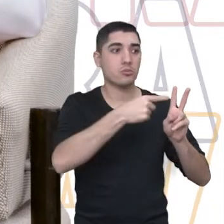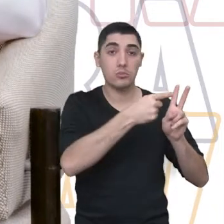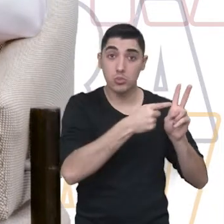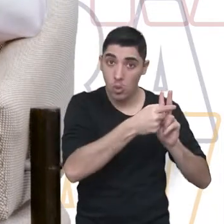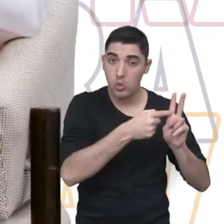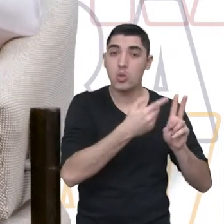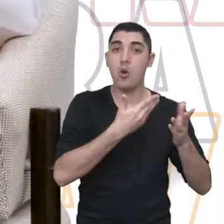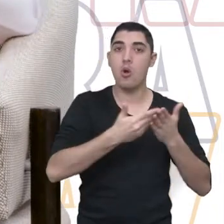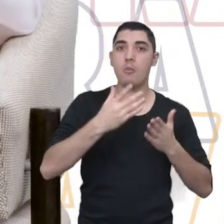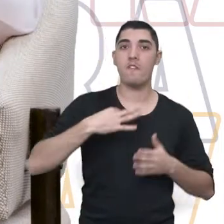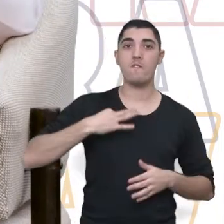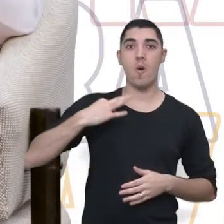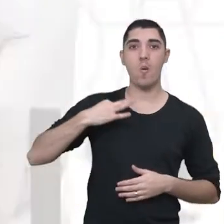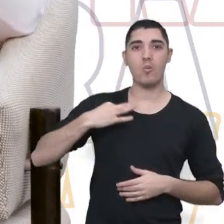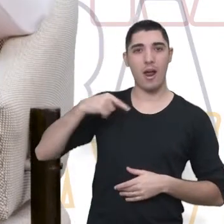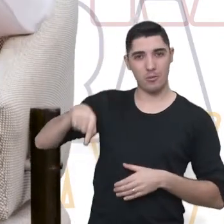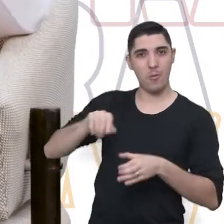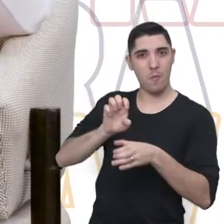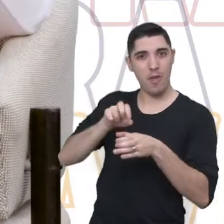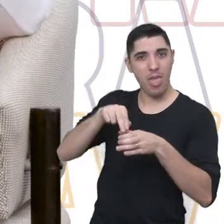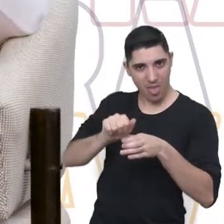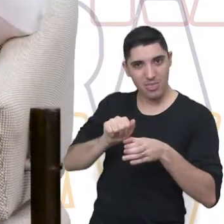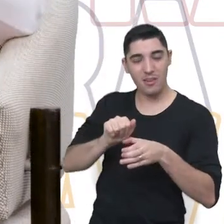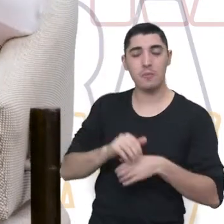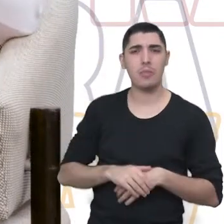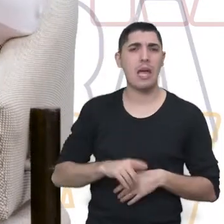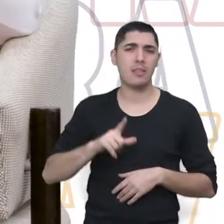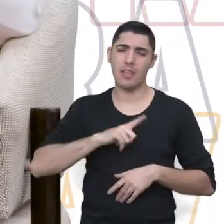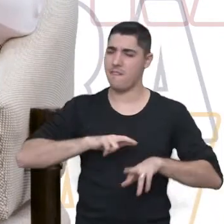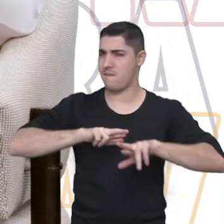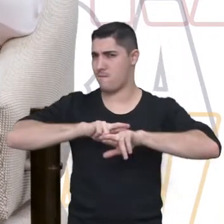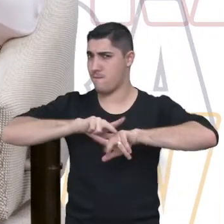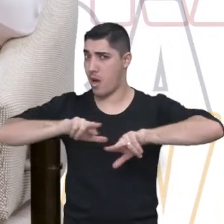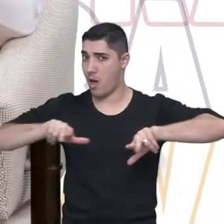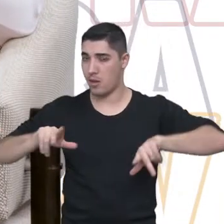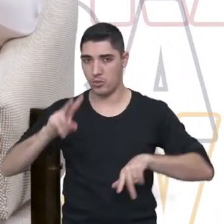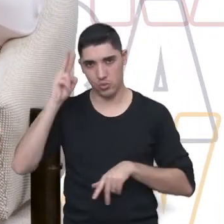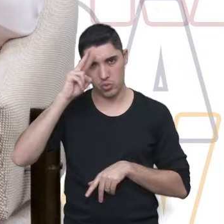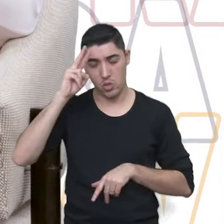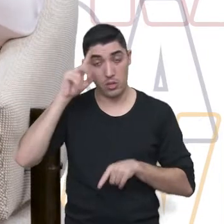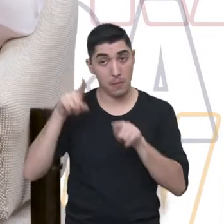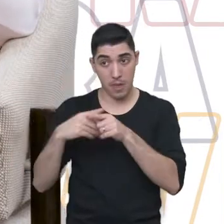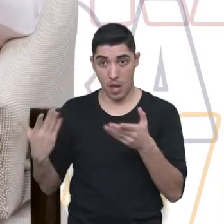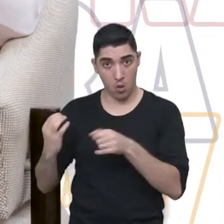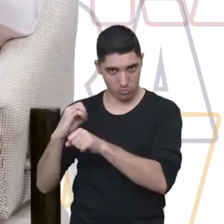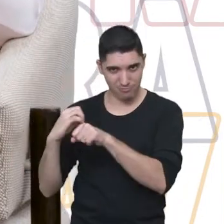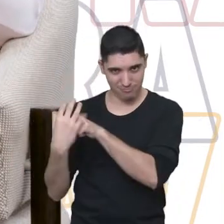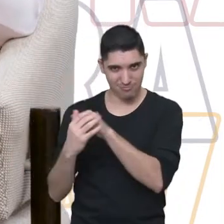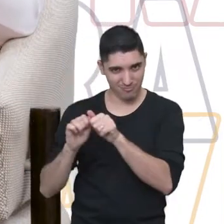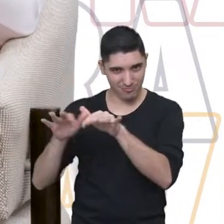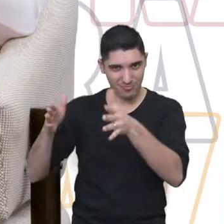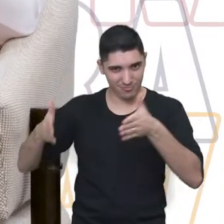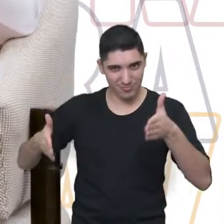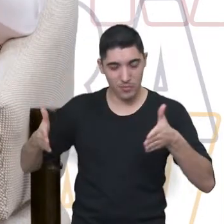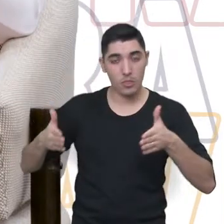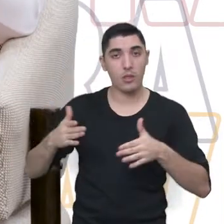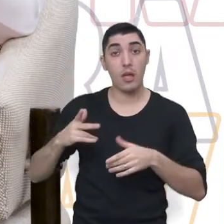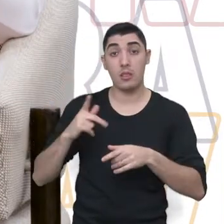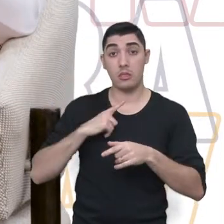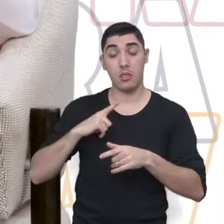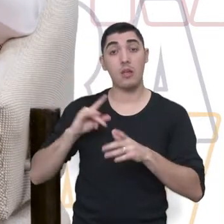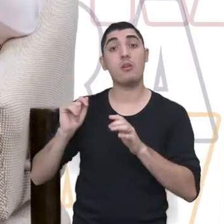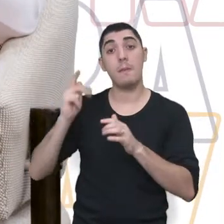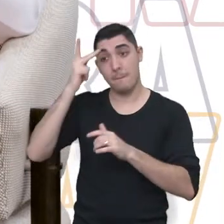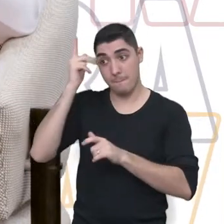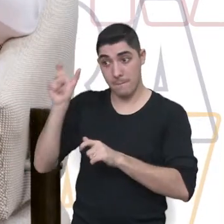voluntários do ELA depois. Mas a gente tem várias histórias. Agora, na pandemia, tivemos histórias de pessoas que perderam a